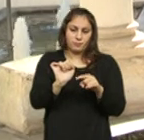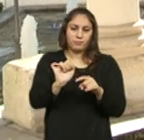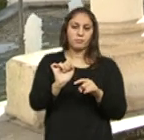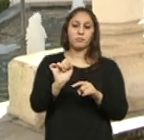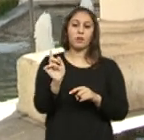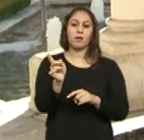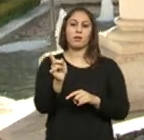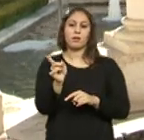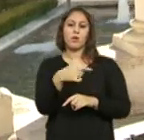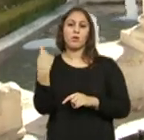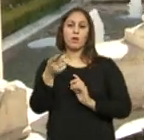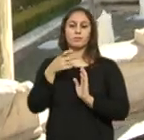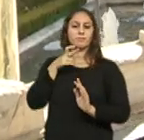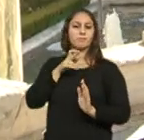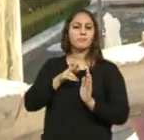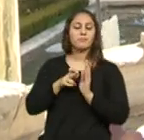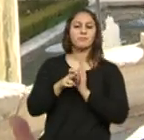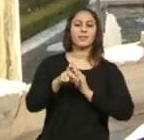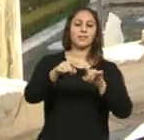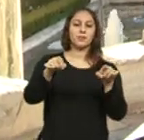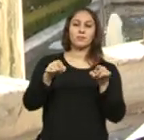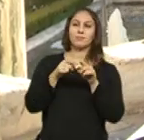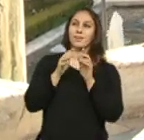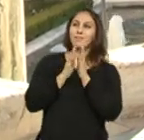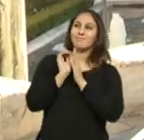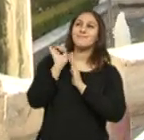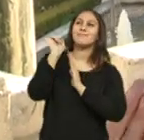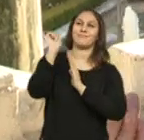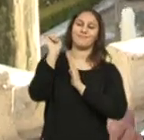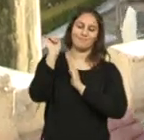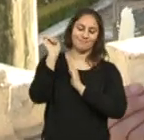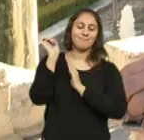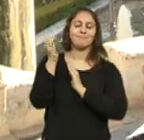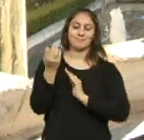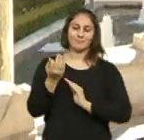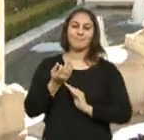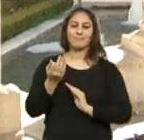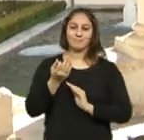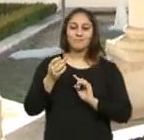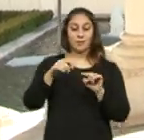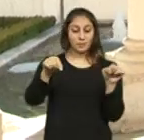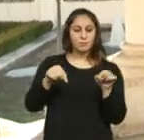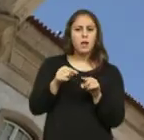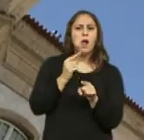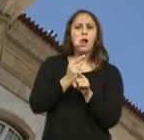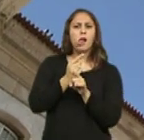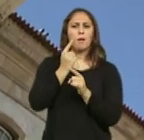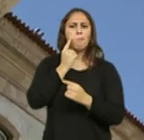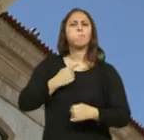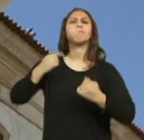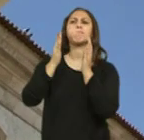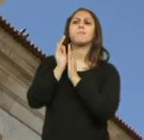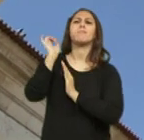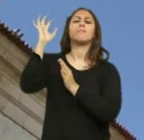nós acedemos ao território divino. Esse território divino está aqui simbolizado